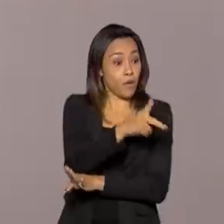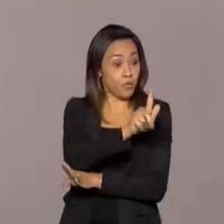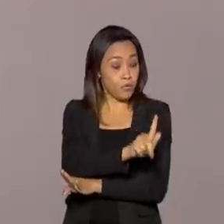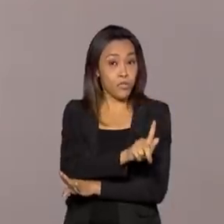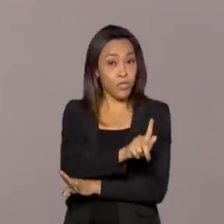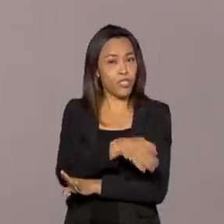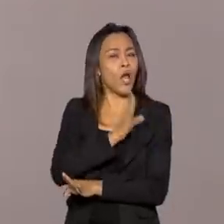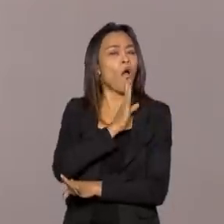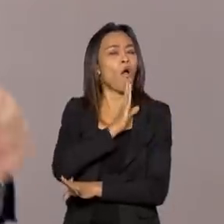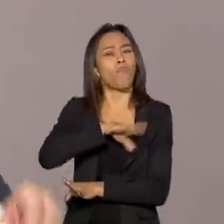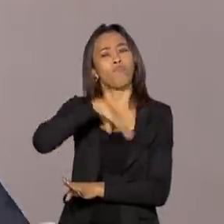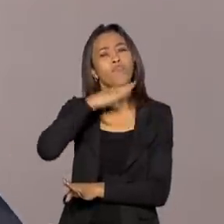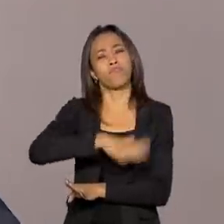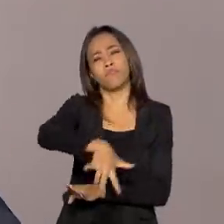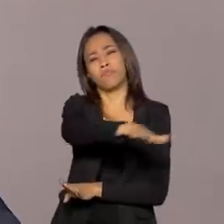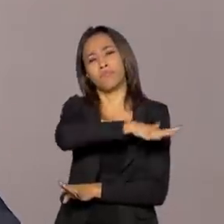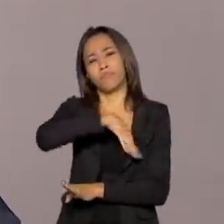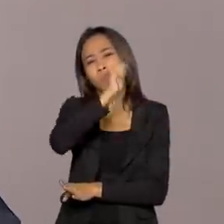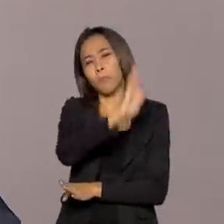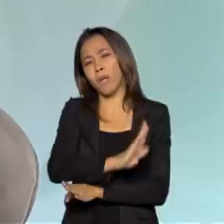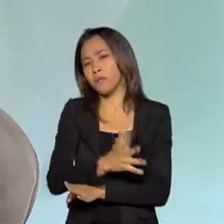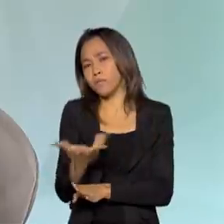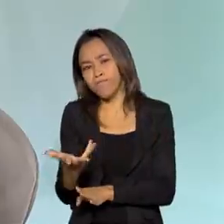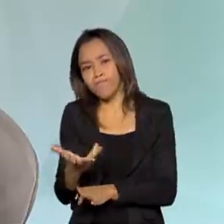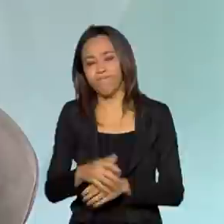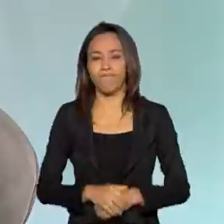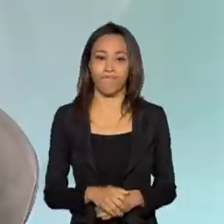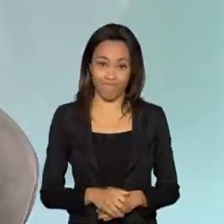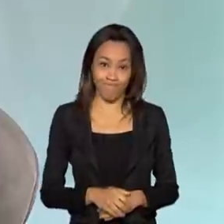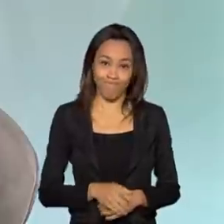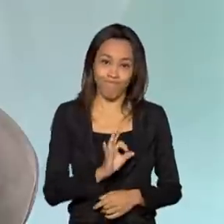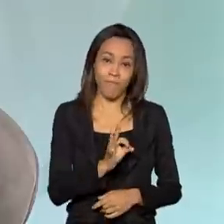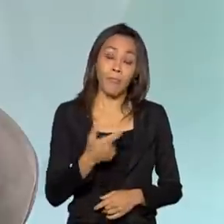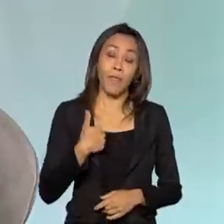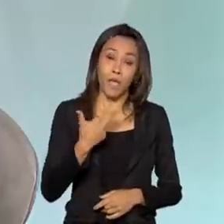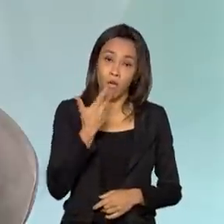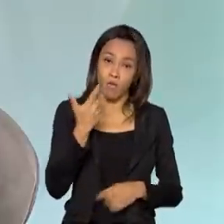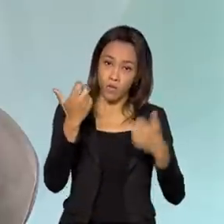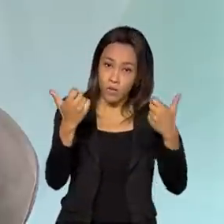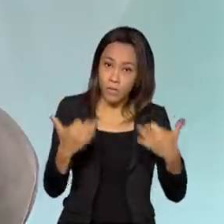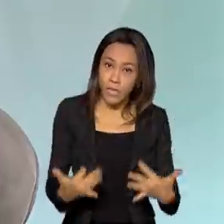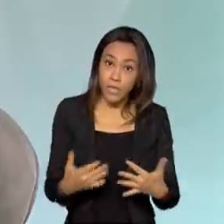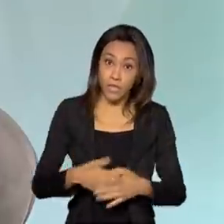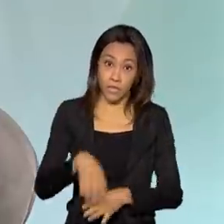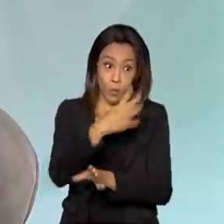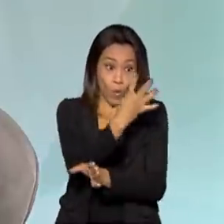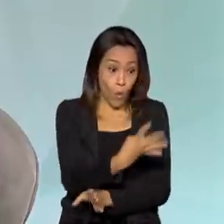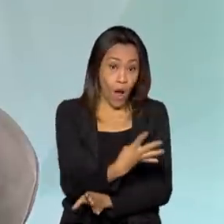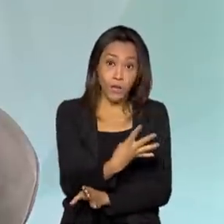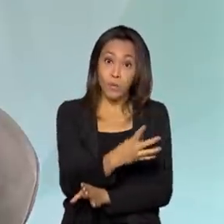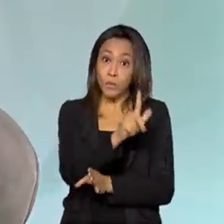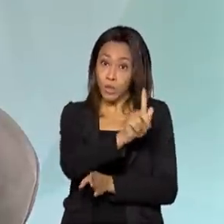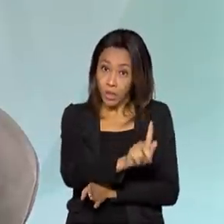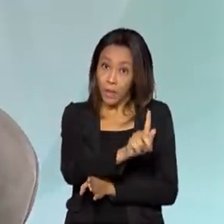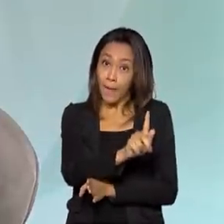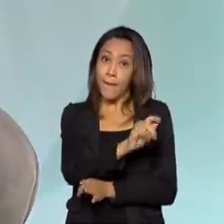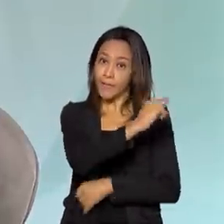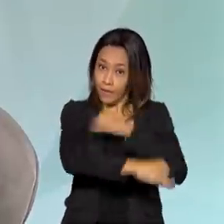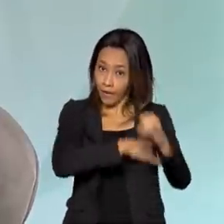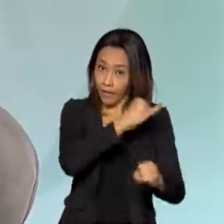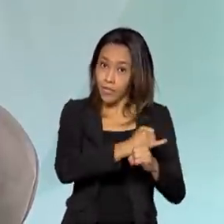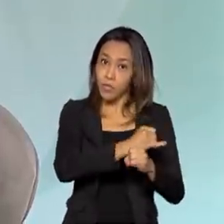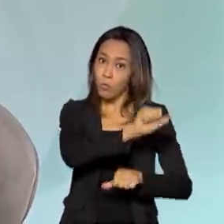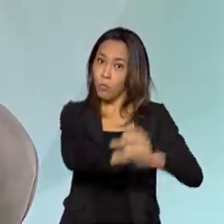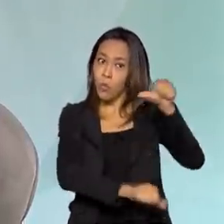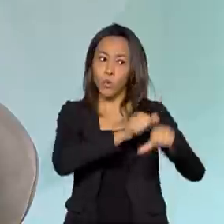familiarizado na nossa realidade. Com certeza. Eu costumo dizer, Paulo, que se o 4G mudou a vida das pessoas, o